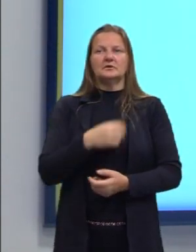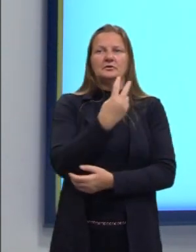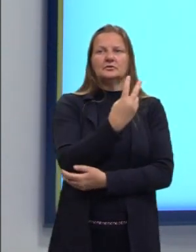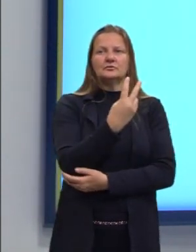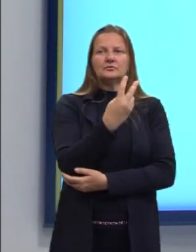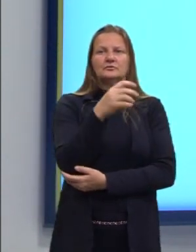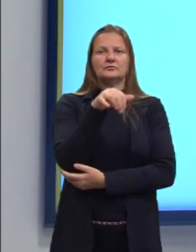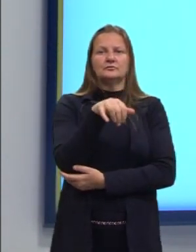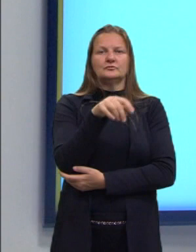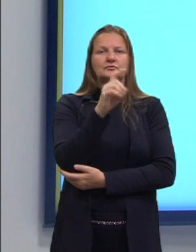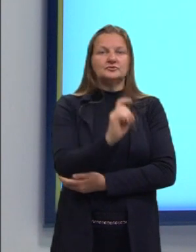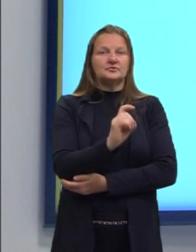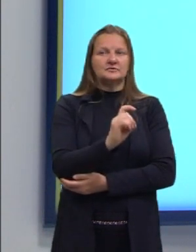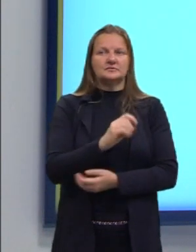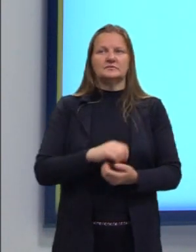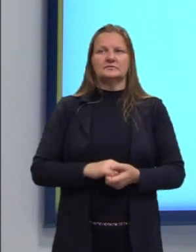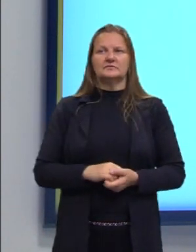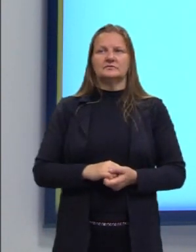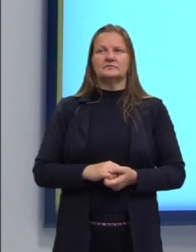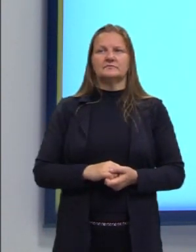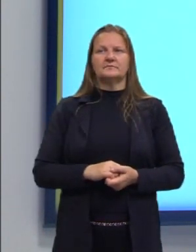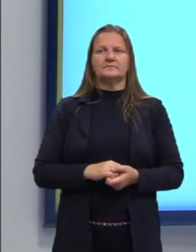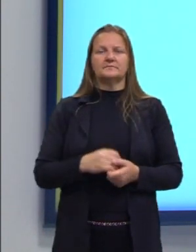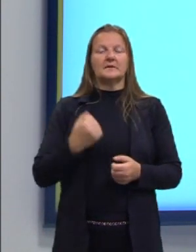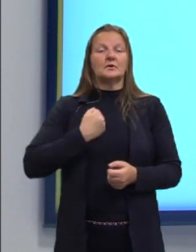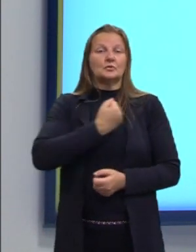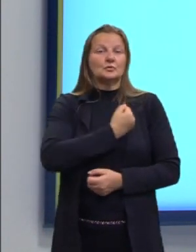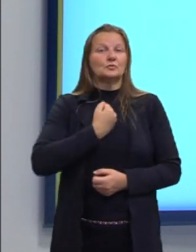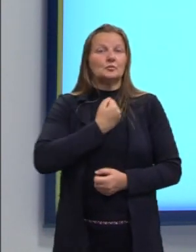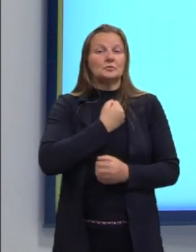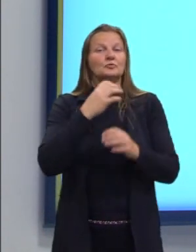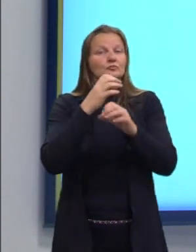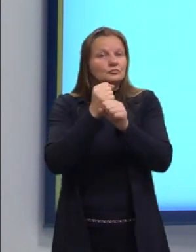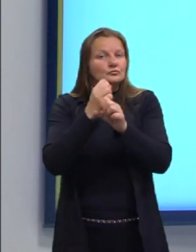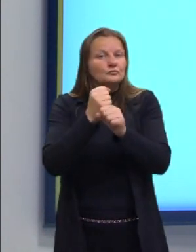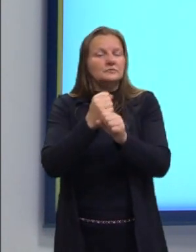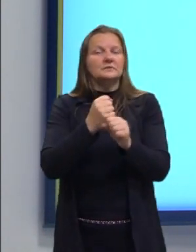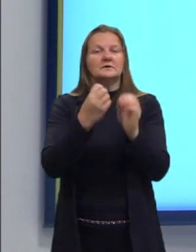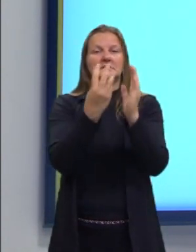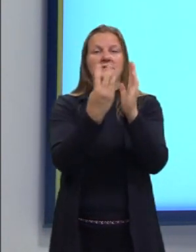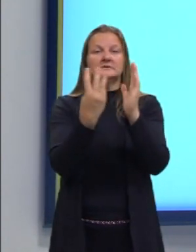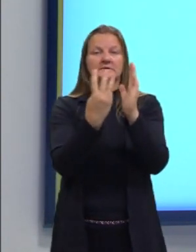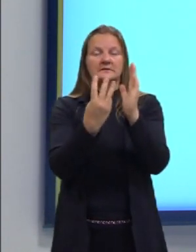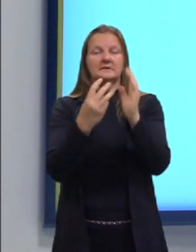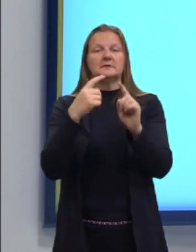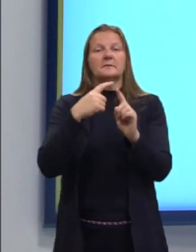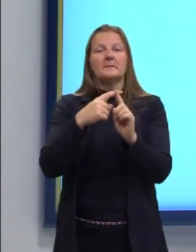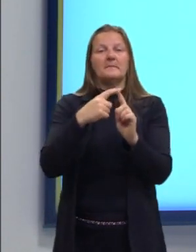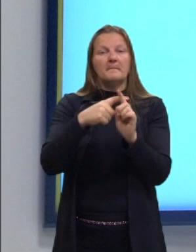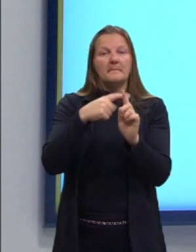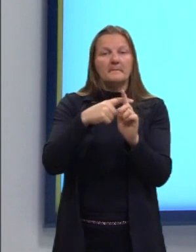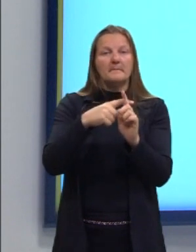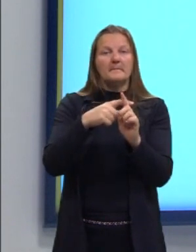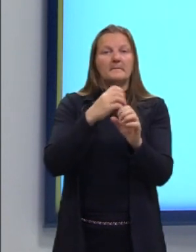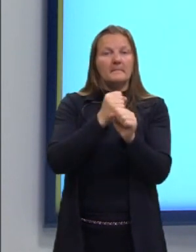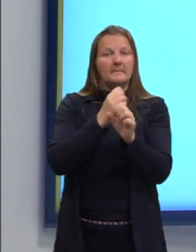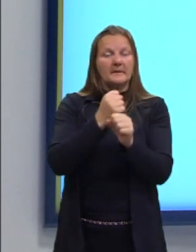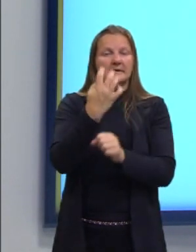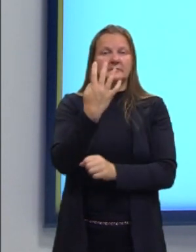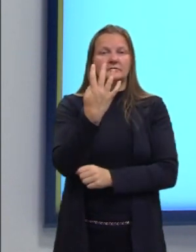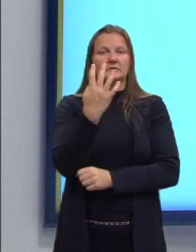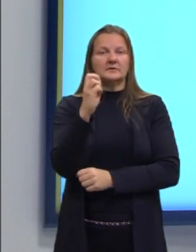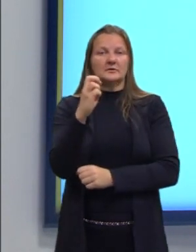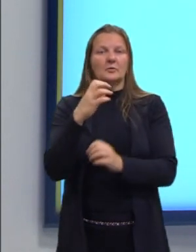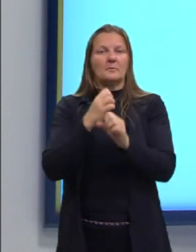X, né? Somando os valores aqui numéricos, o 33 com o 45 com o 80,